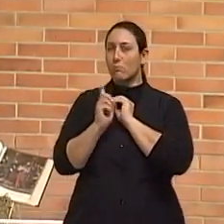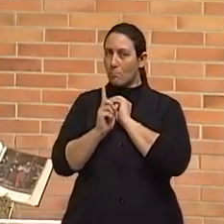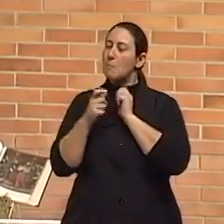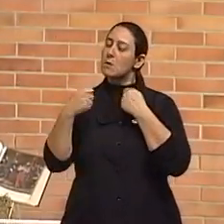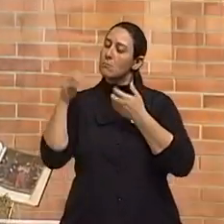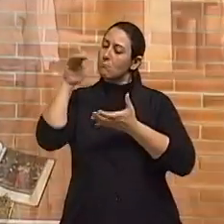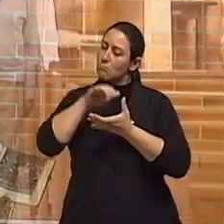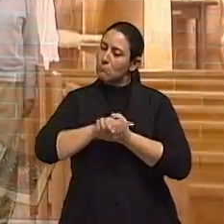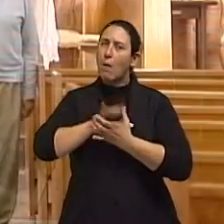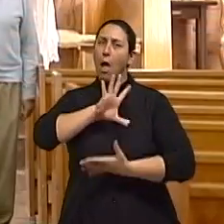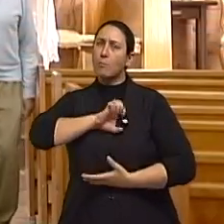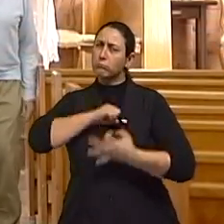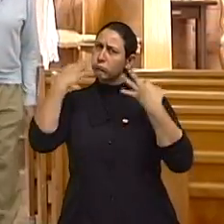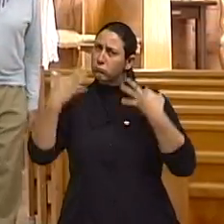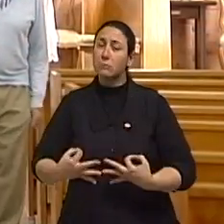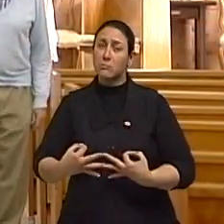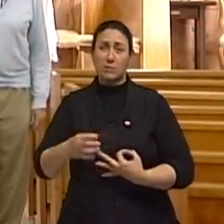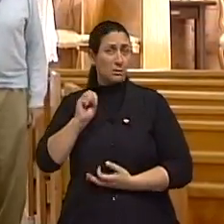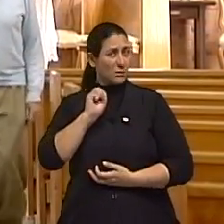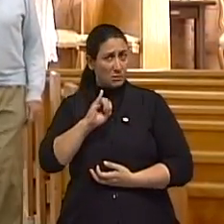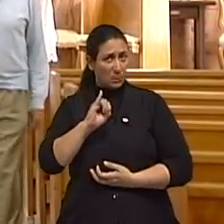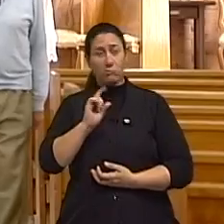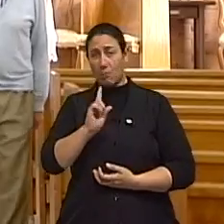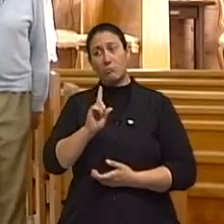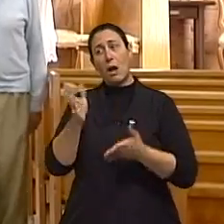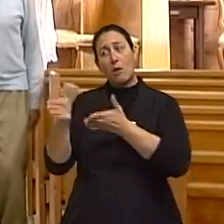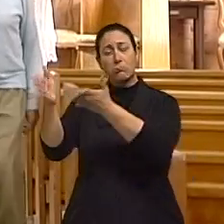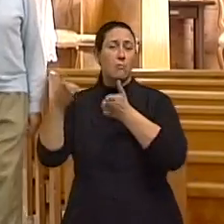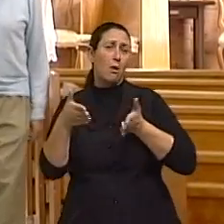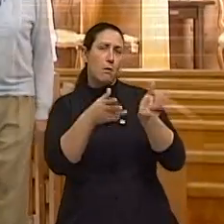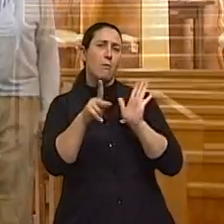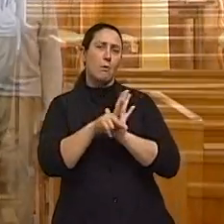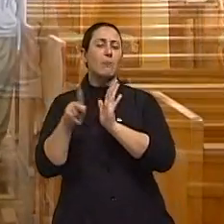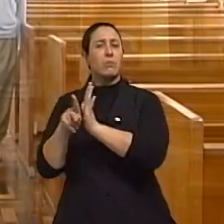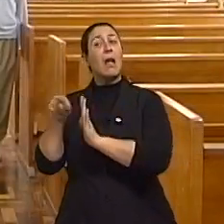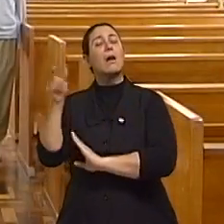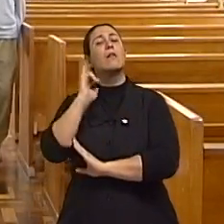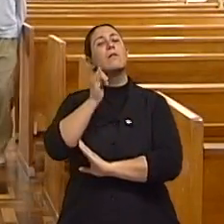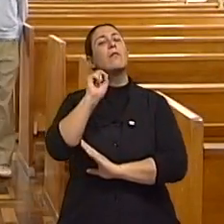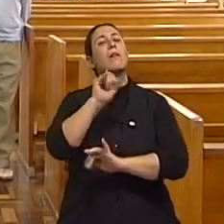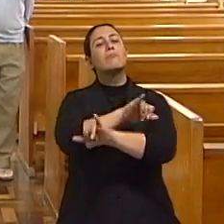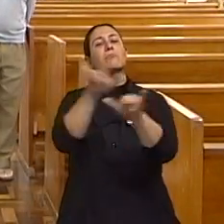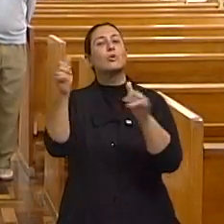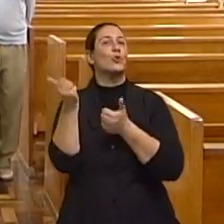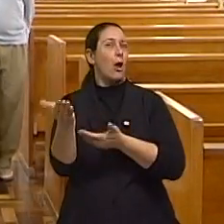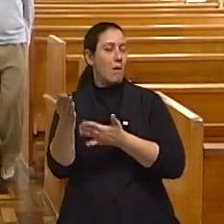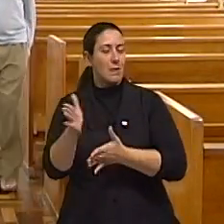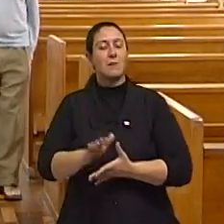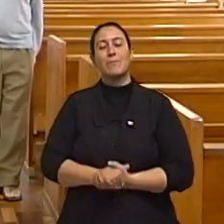casar e se amar. Se não, segue cada um o seu caminho. E deixam um recado aos mais jovens.